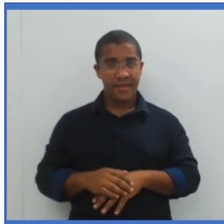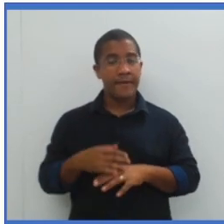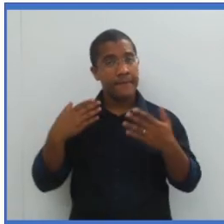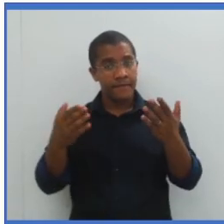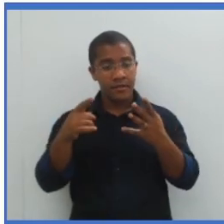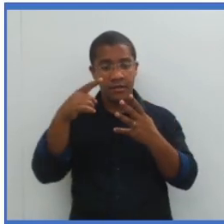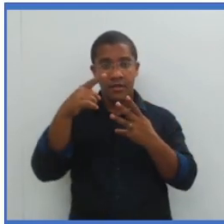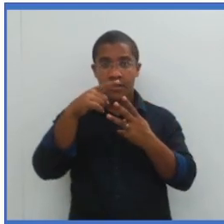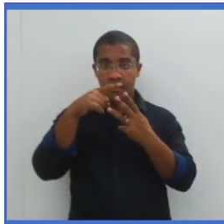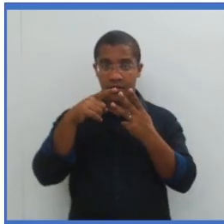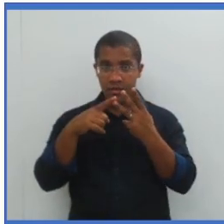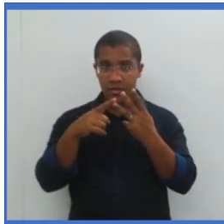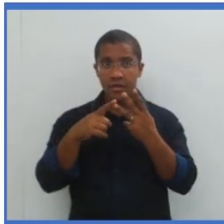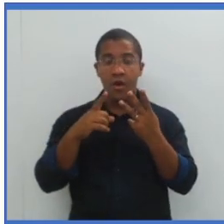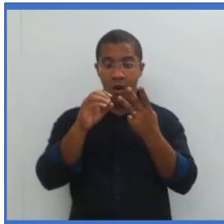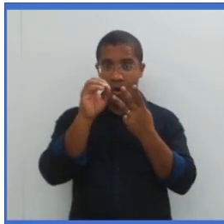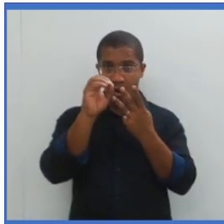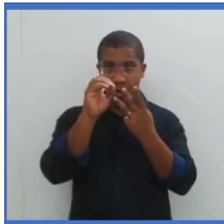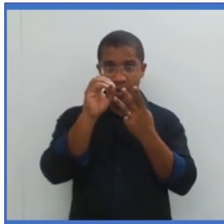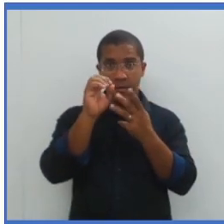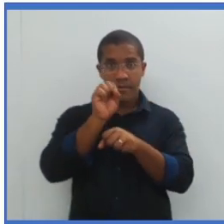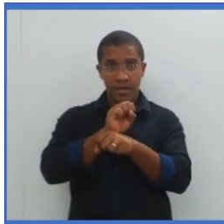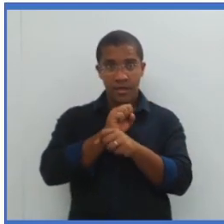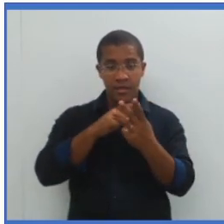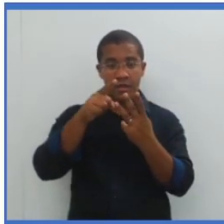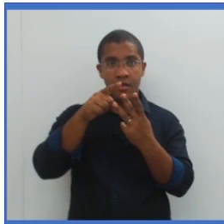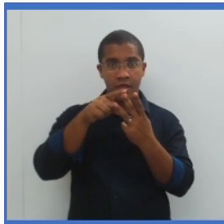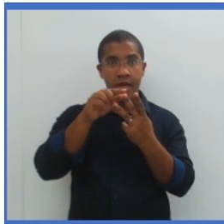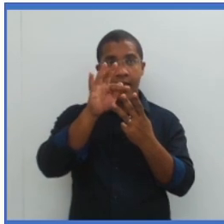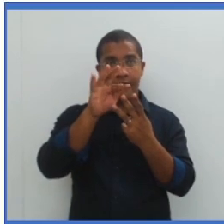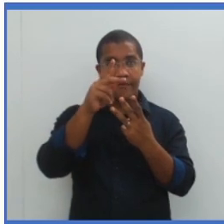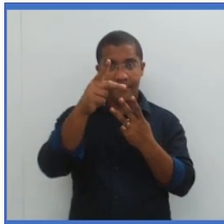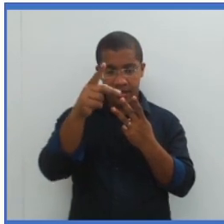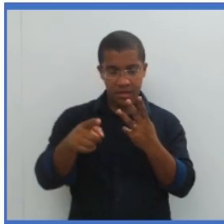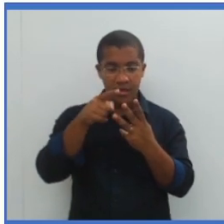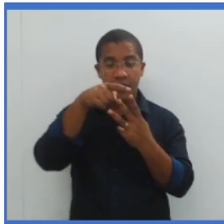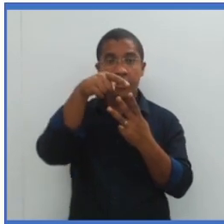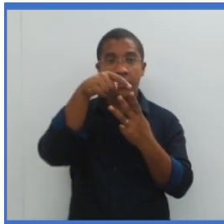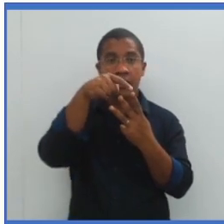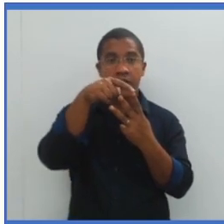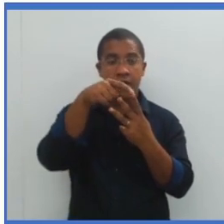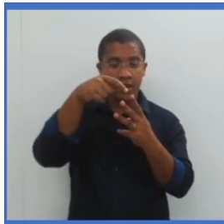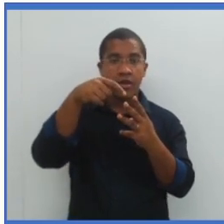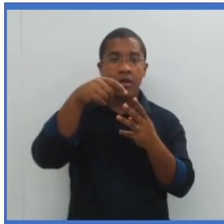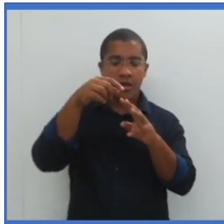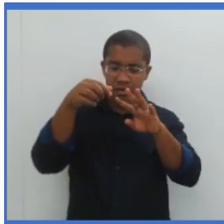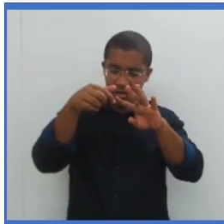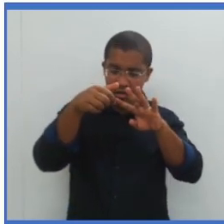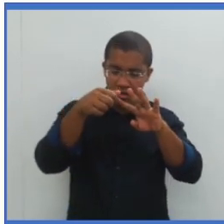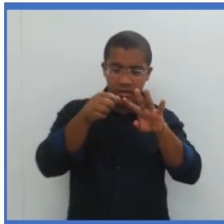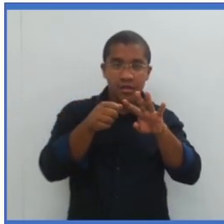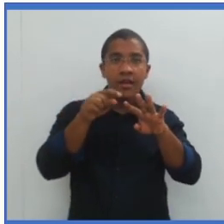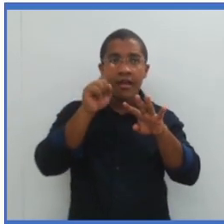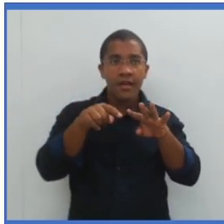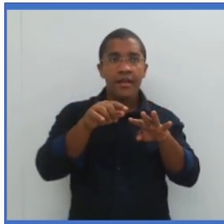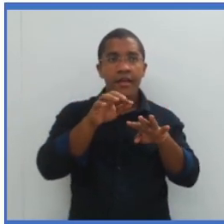pontos. Ponto fixo, O, força potente, FP. E onde corta as unhas, eu